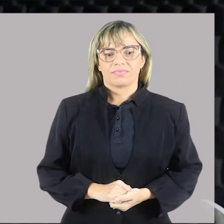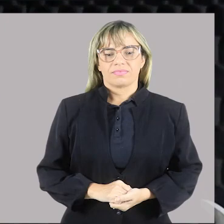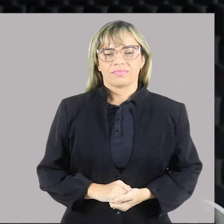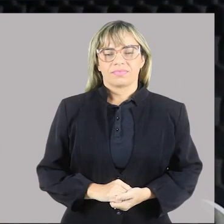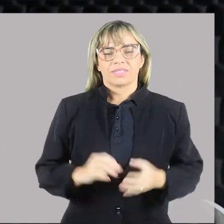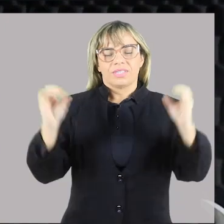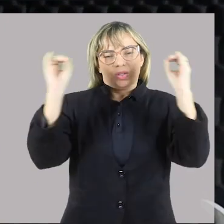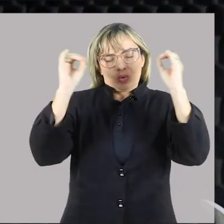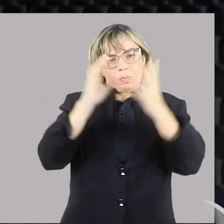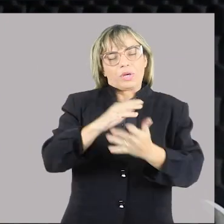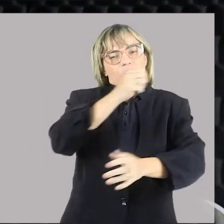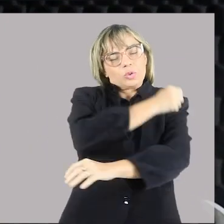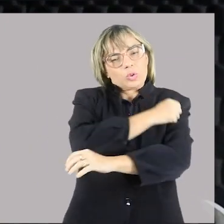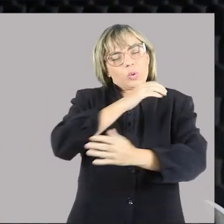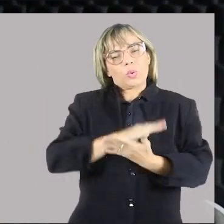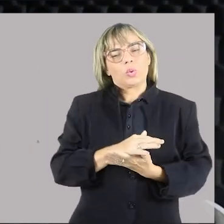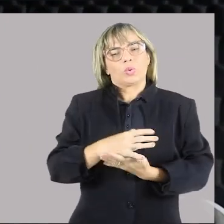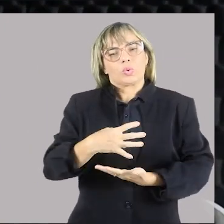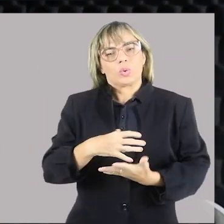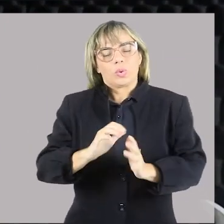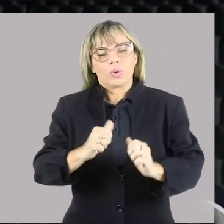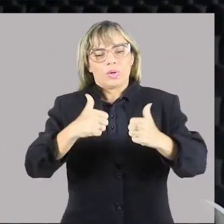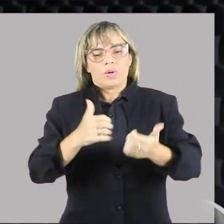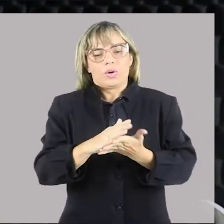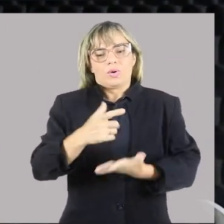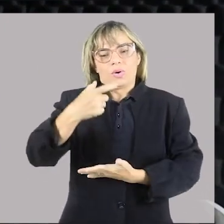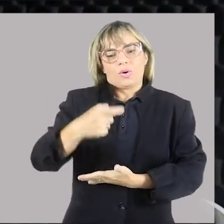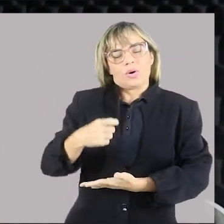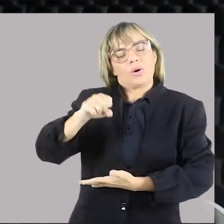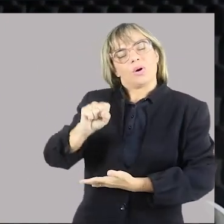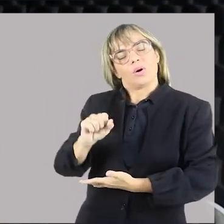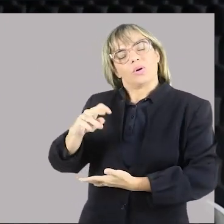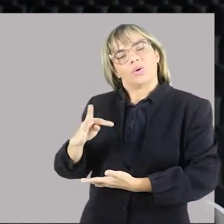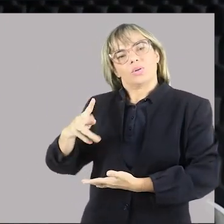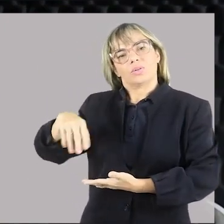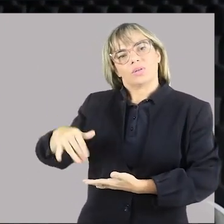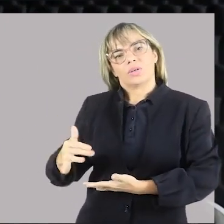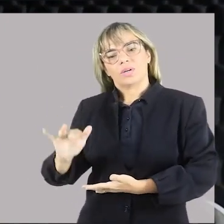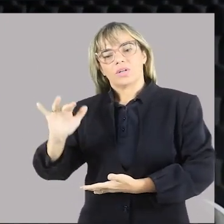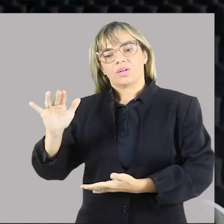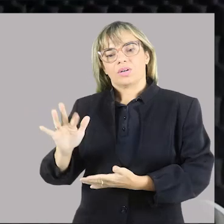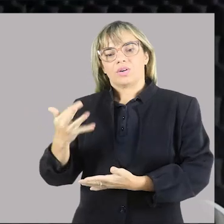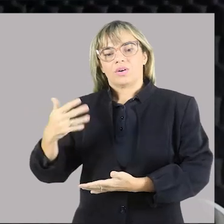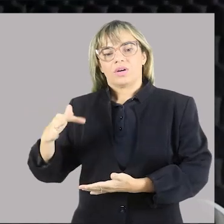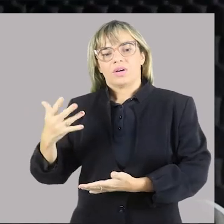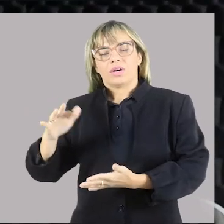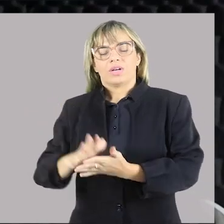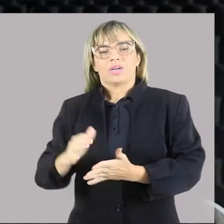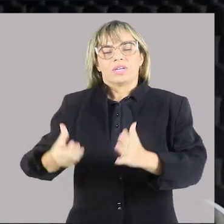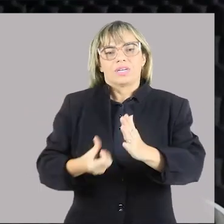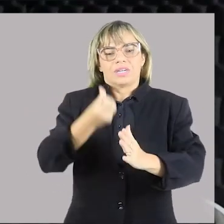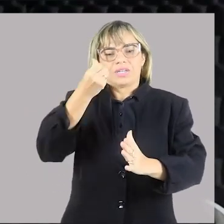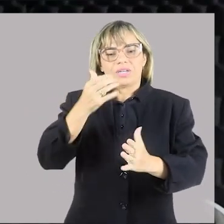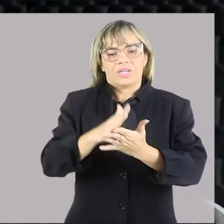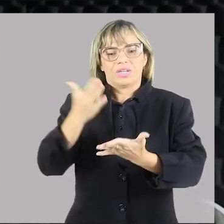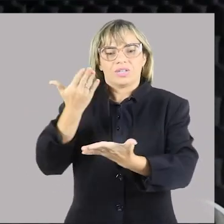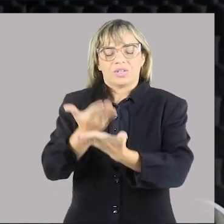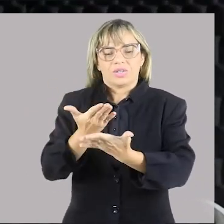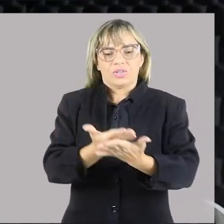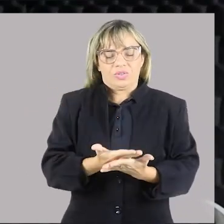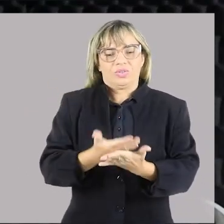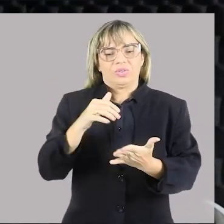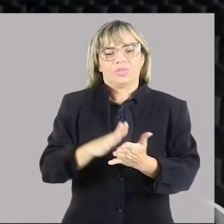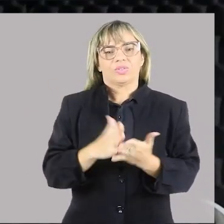E aí, galerinha, tudo bem? Professor Stanley Ferreira, show de bola, nossa sexta aula, sensacional.